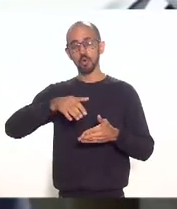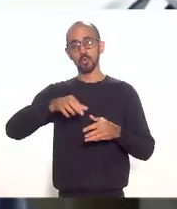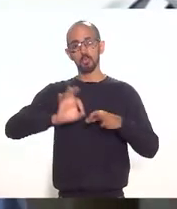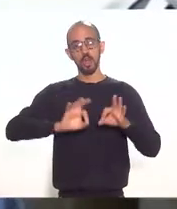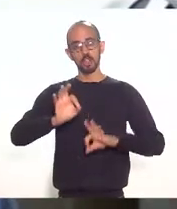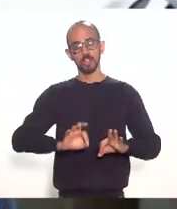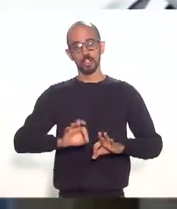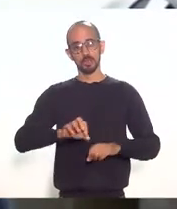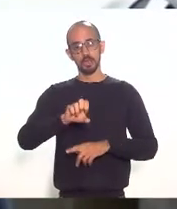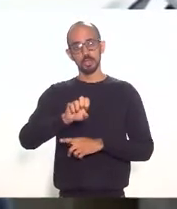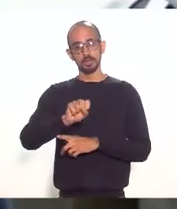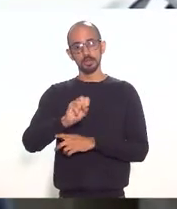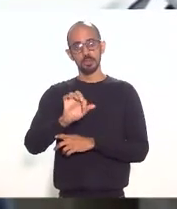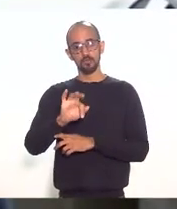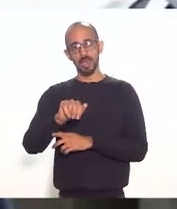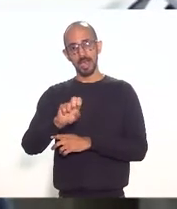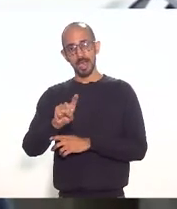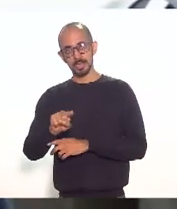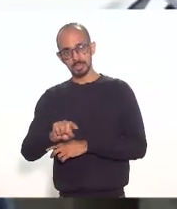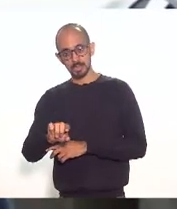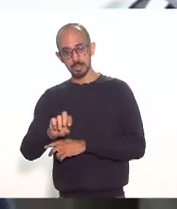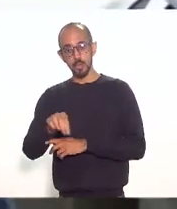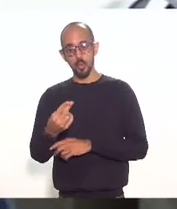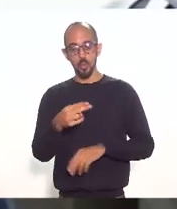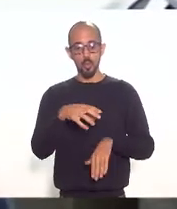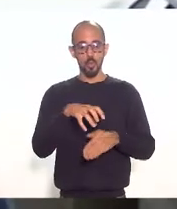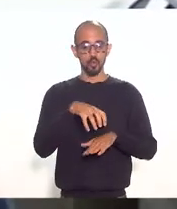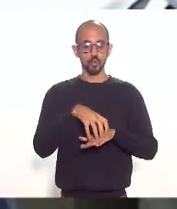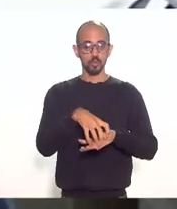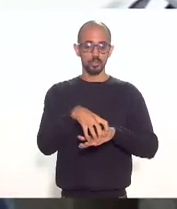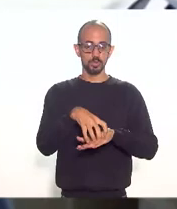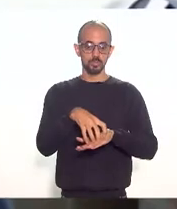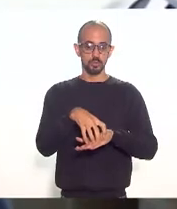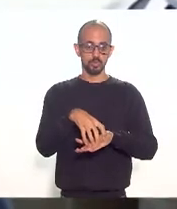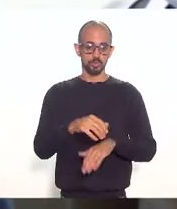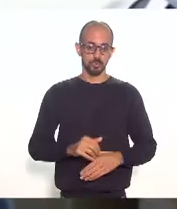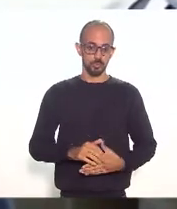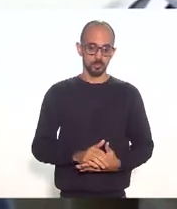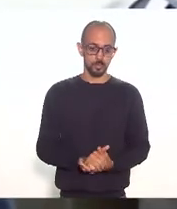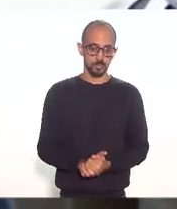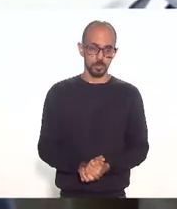ou turismo? Tutu, o senhor responde, por favor.